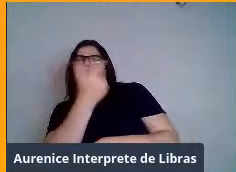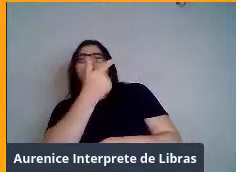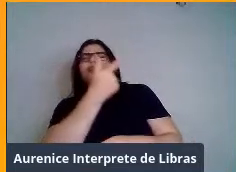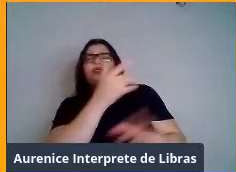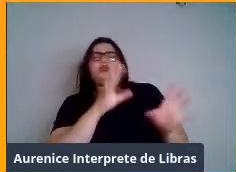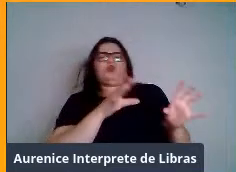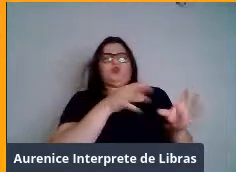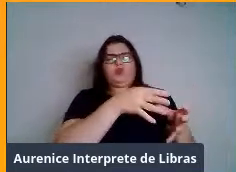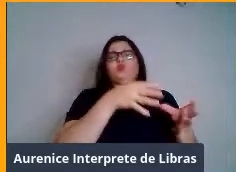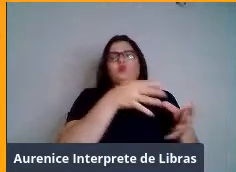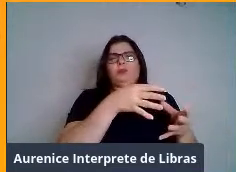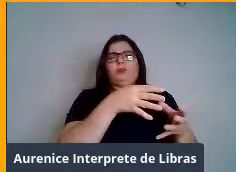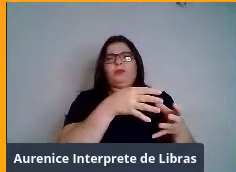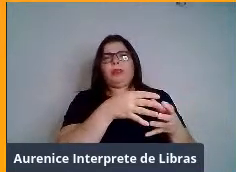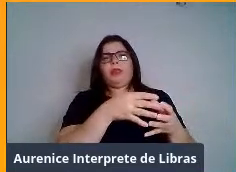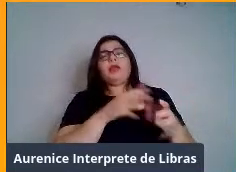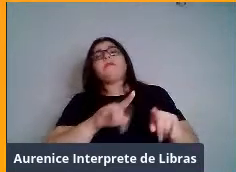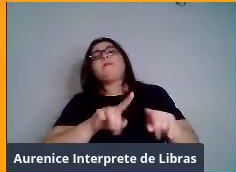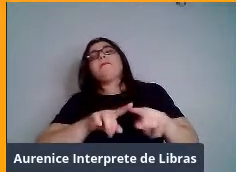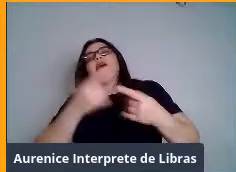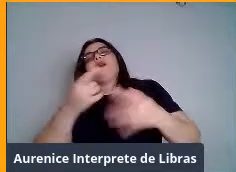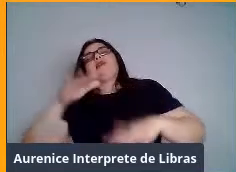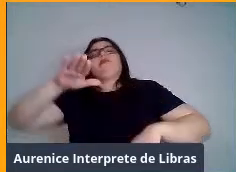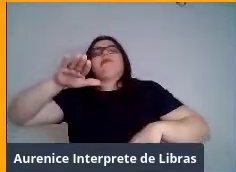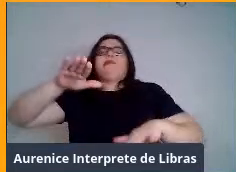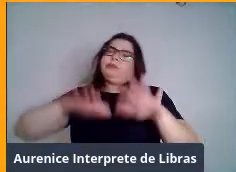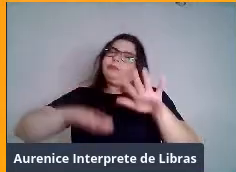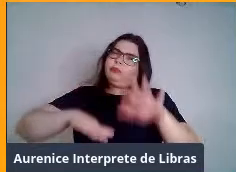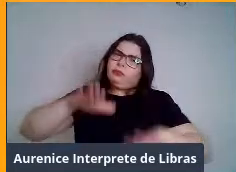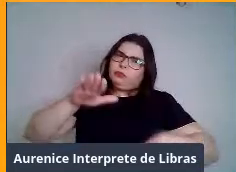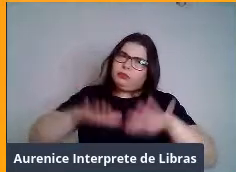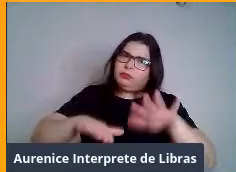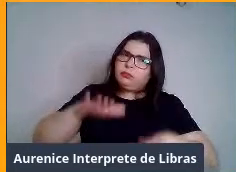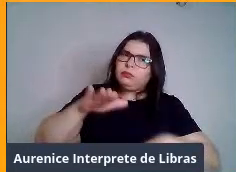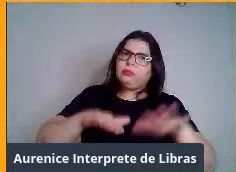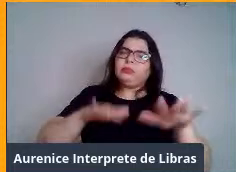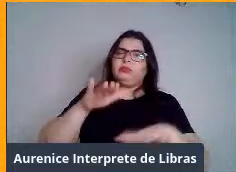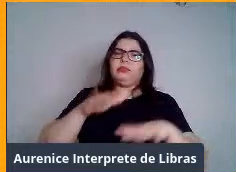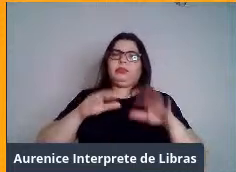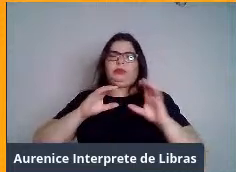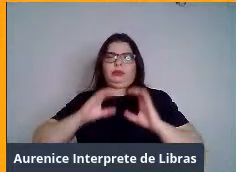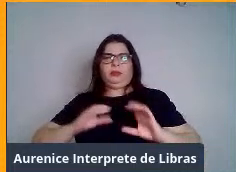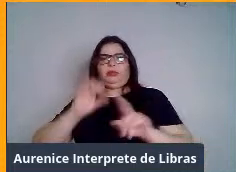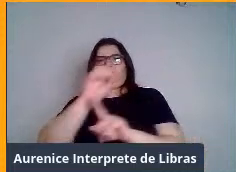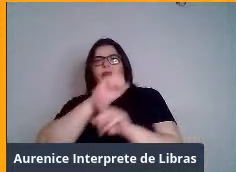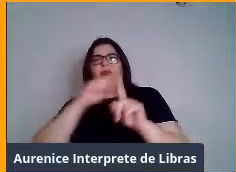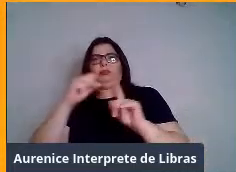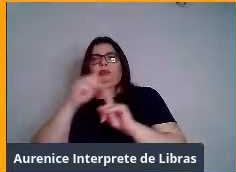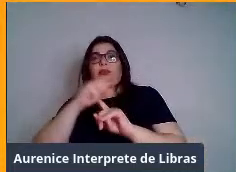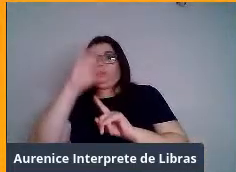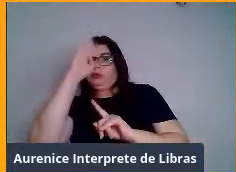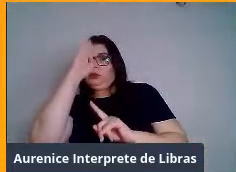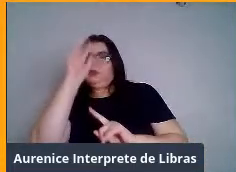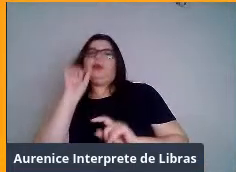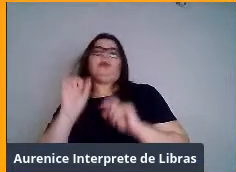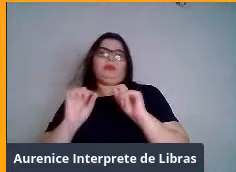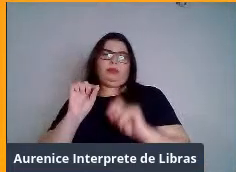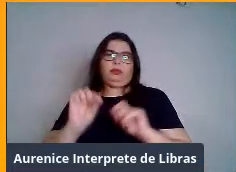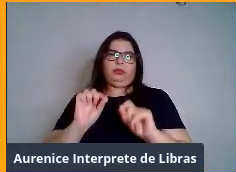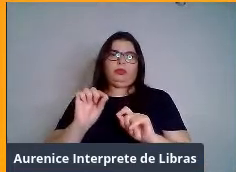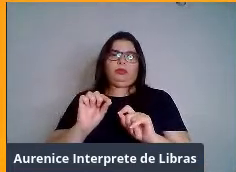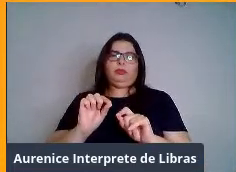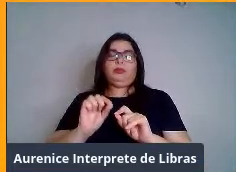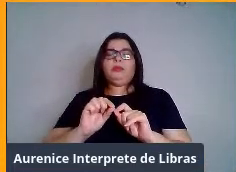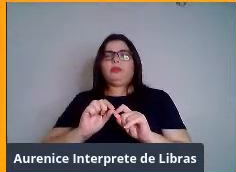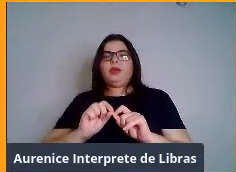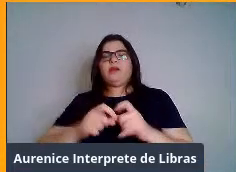familiares, né? Mas, talvez, onde o comportamento social atinge seu pico é justamente na reprodução,